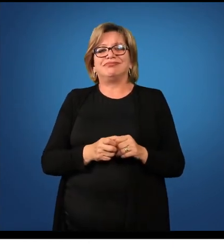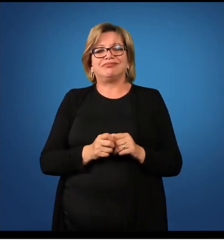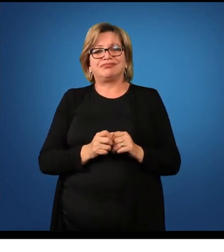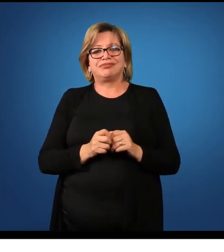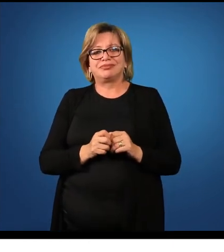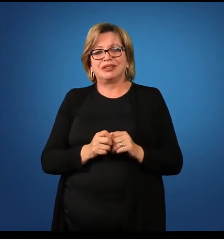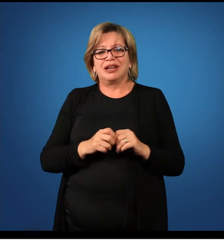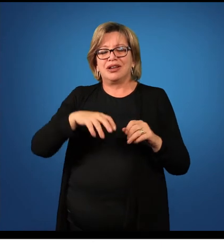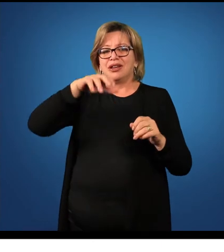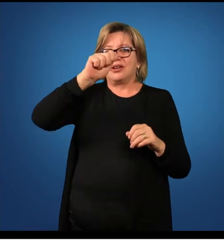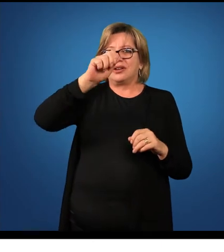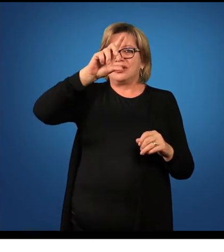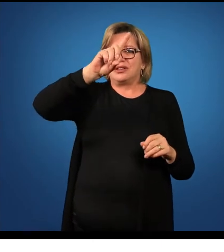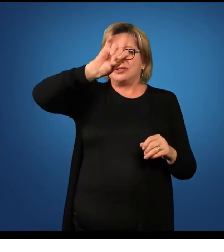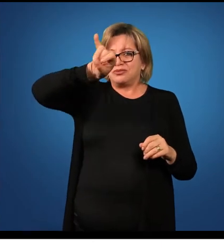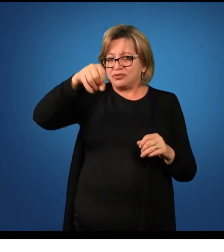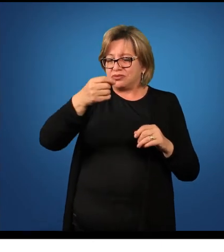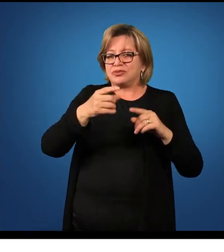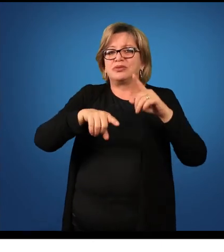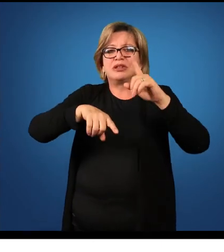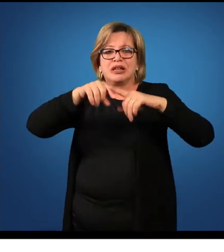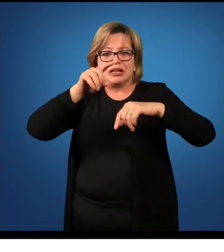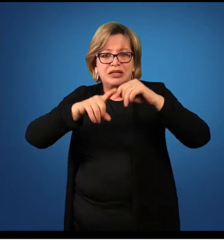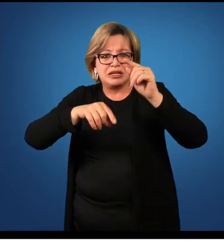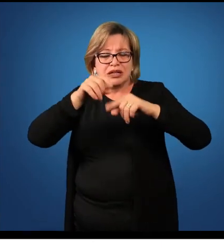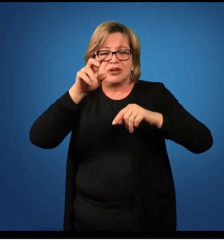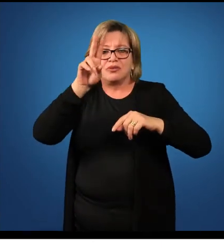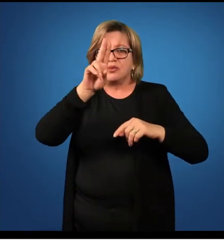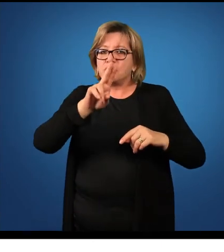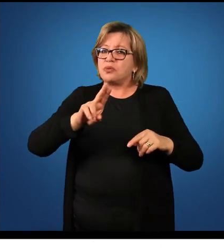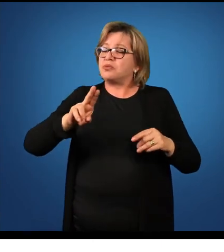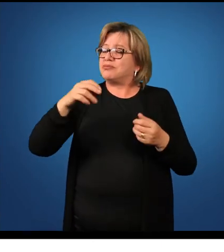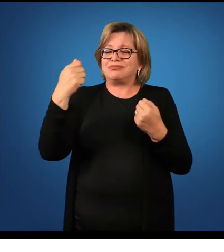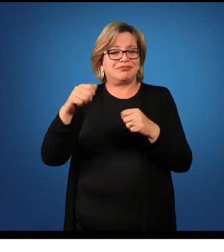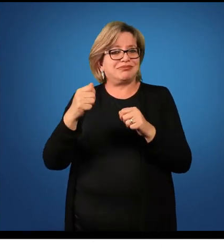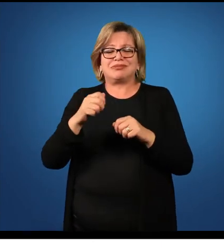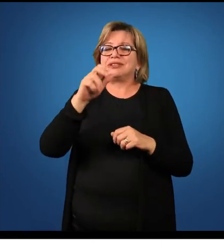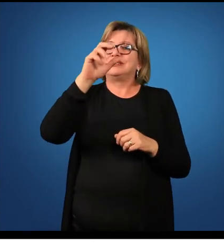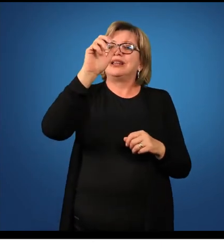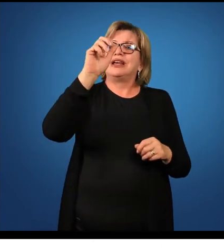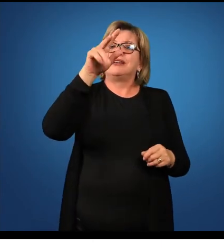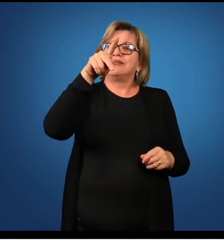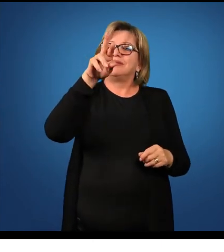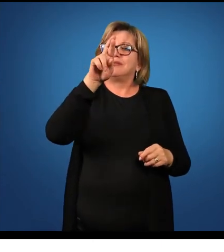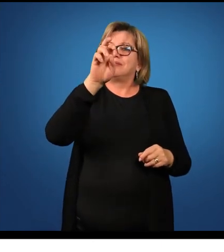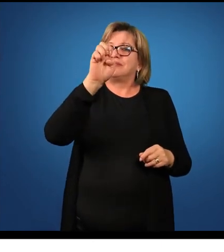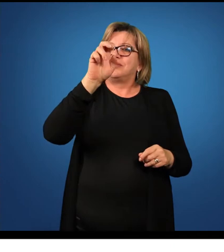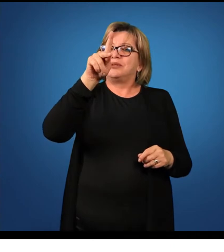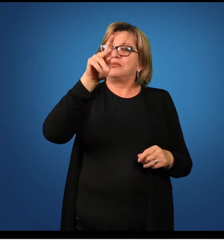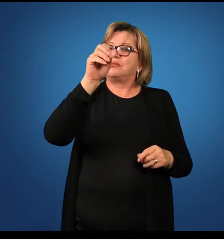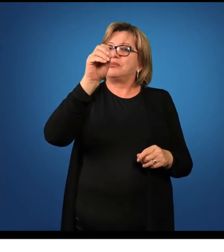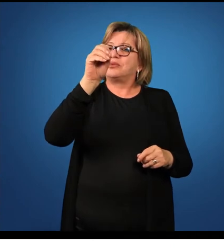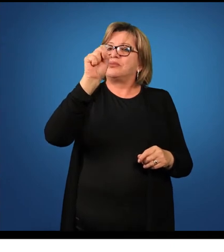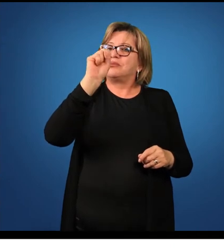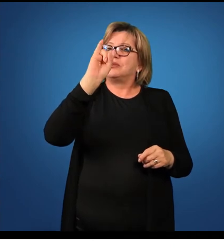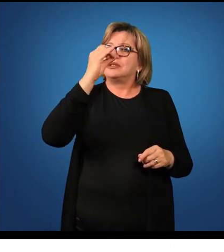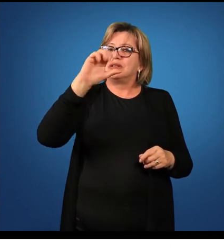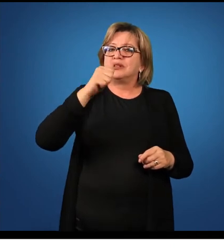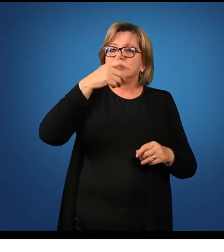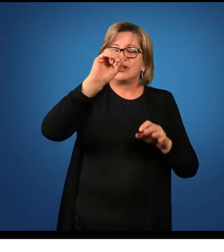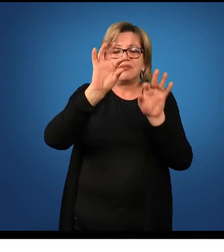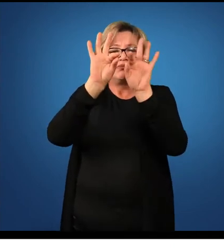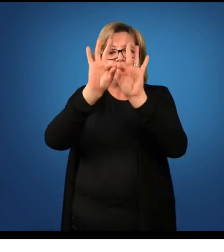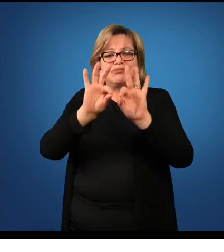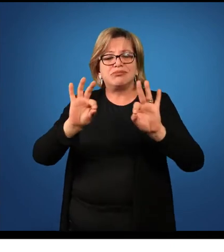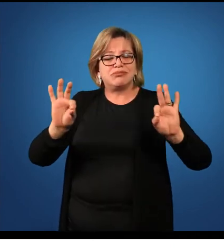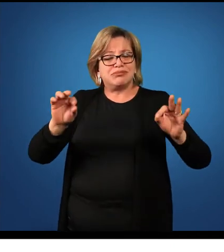No adjunto adverbial de instrumento e meio, traduz-se com o caso ablativo, simples, sem nenhuma